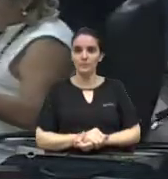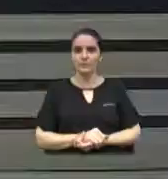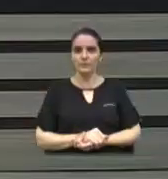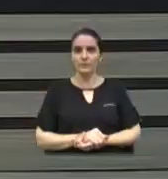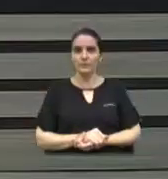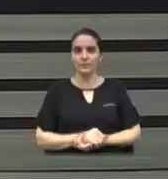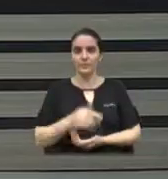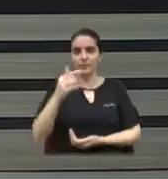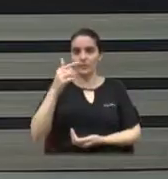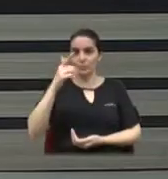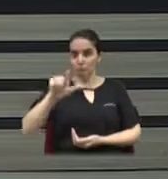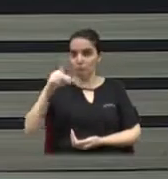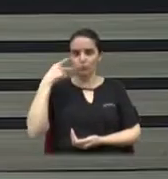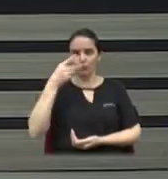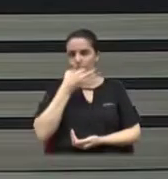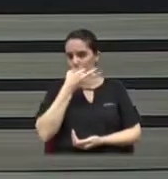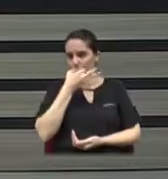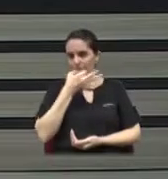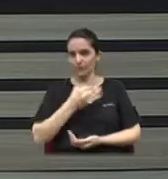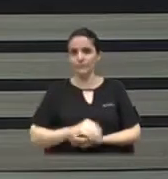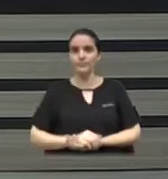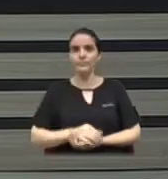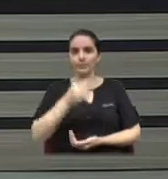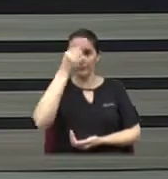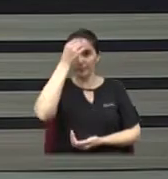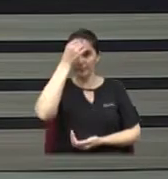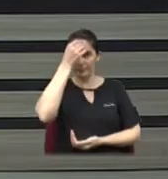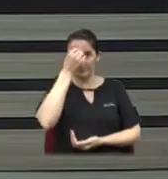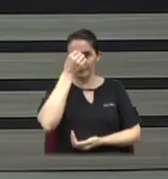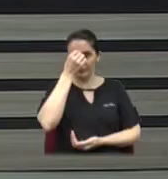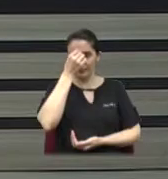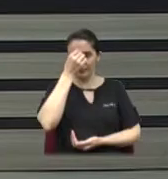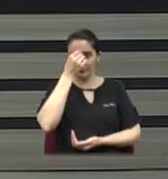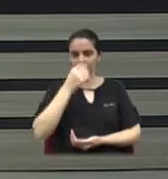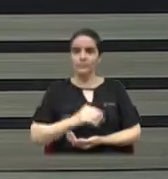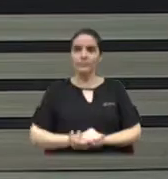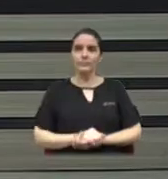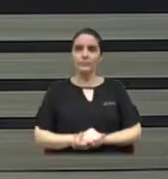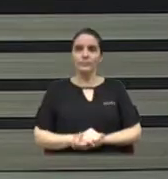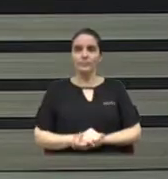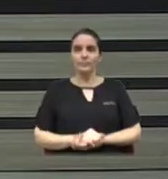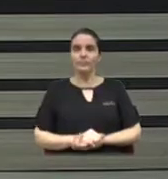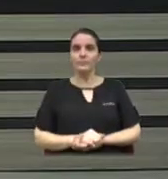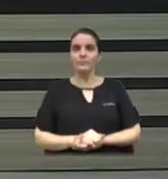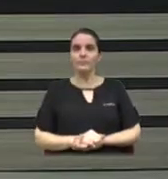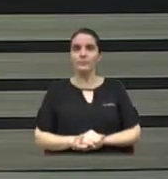Algum outro vereador deseja discutir? Eu gostaria. Com palavra, o vereador Rafael Camargo.